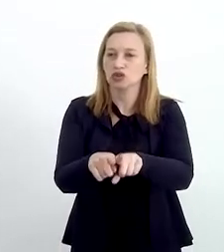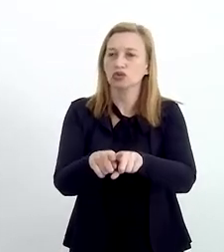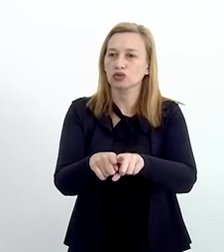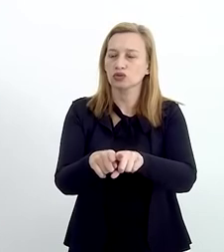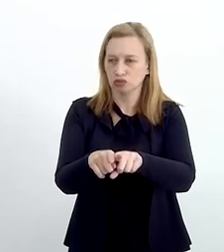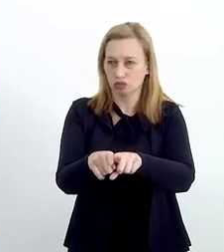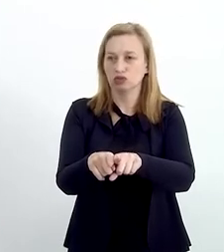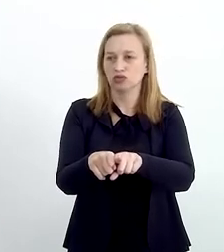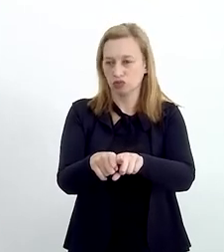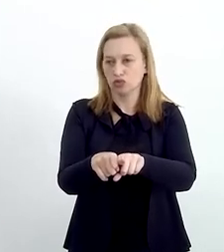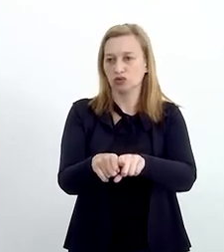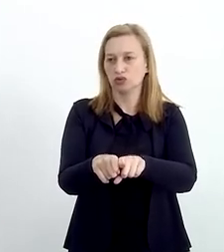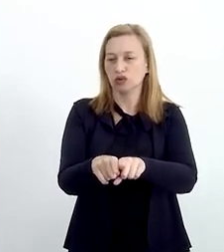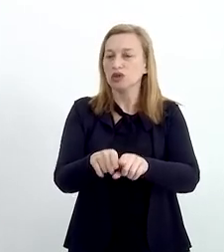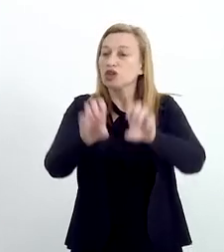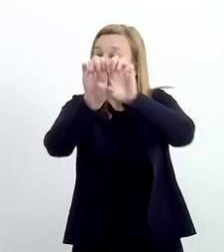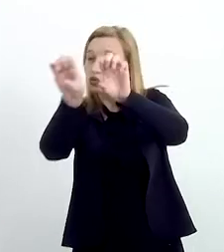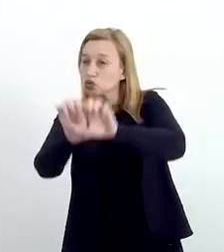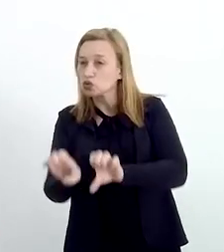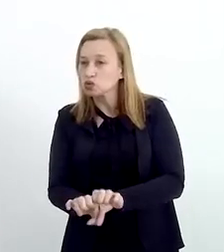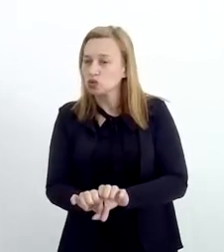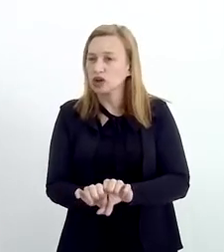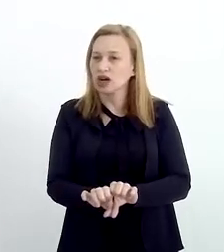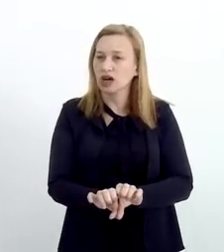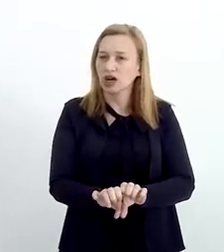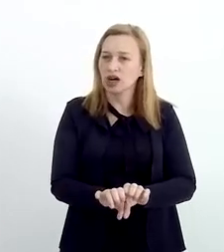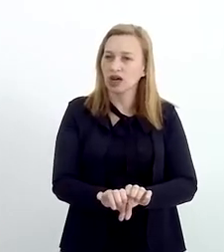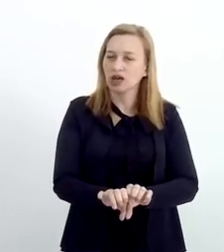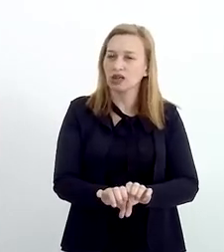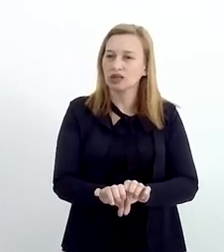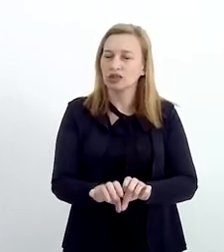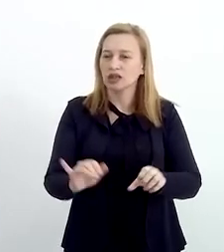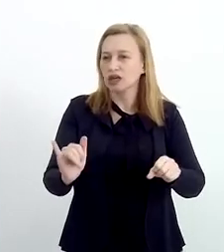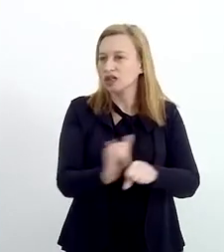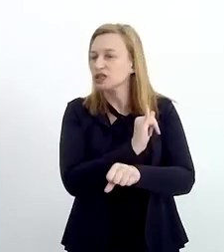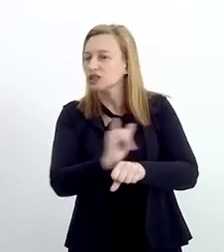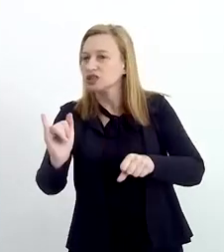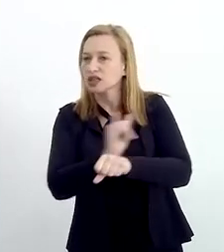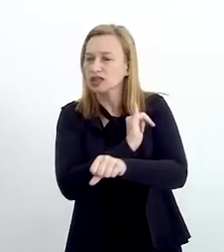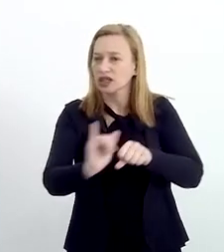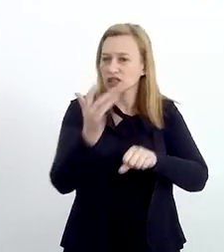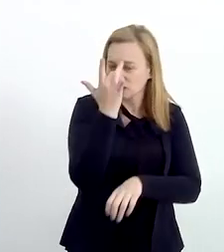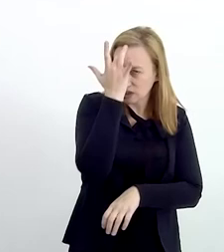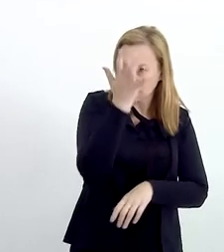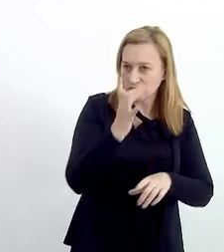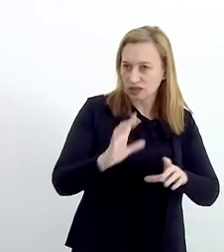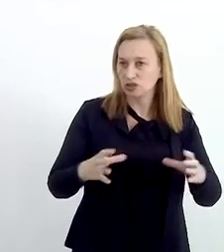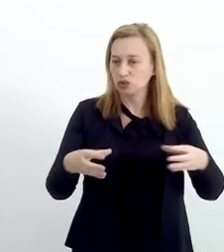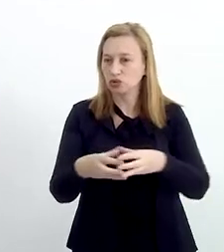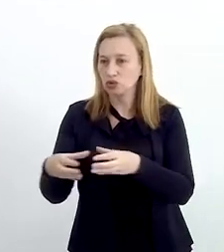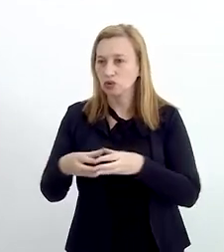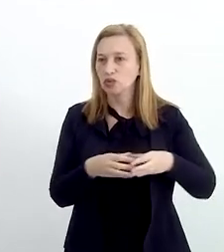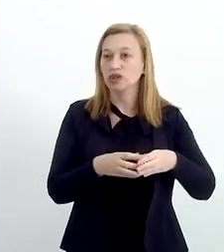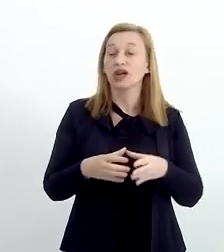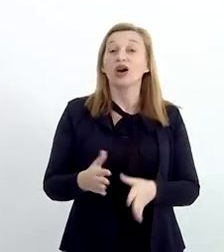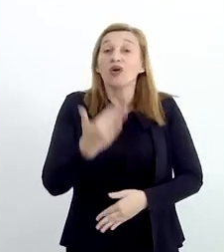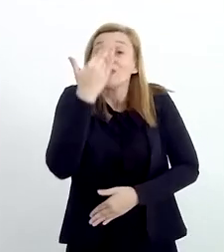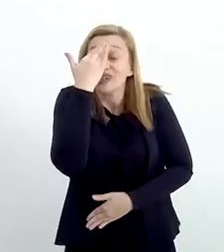governo de alguma forma caminham juntas para estruturar esses mecanismos de facilitação